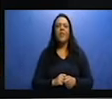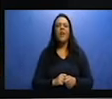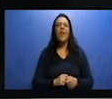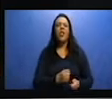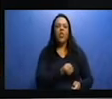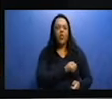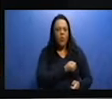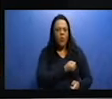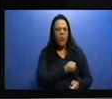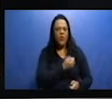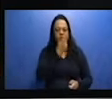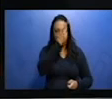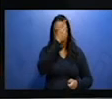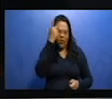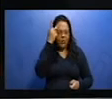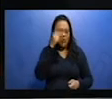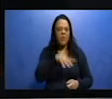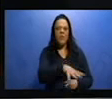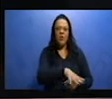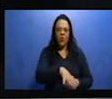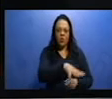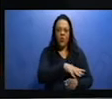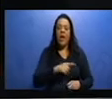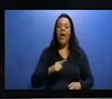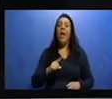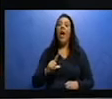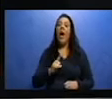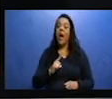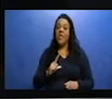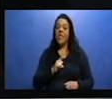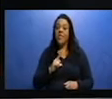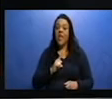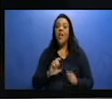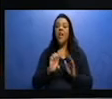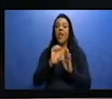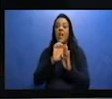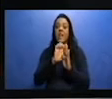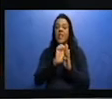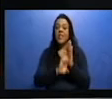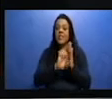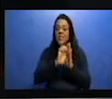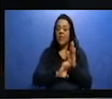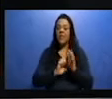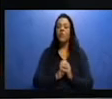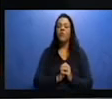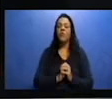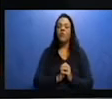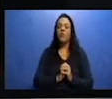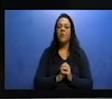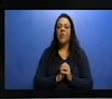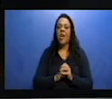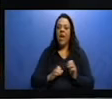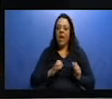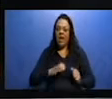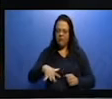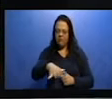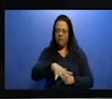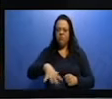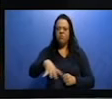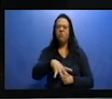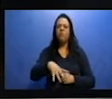um estatuto legal, né? Que determina isso. Geralmente elas são densamente povoadas, nós temos também